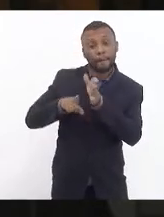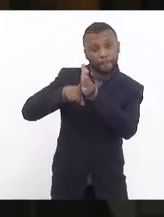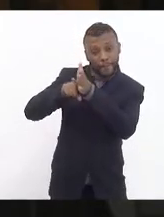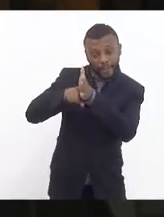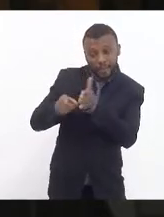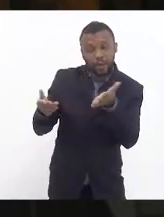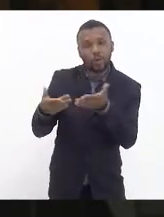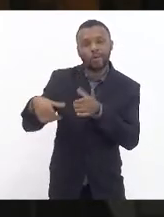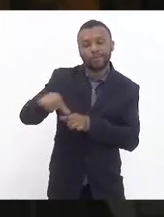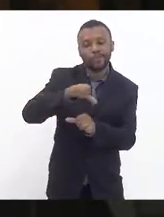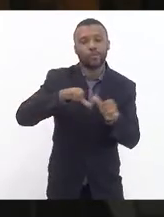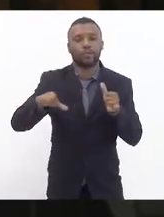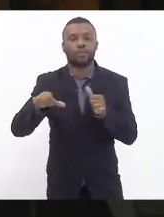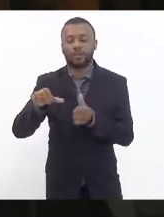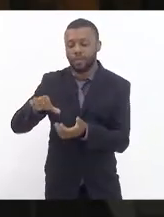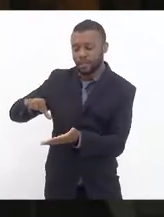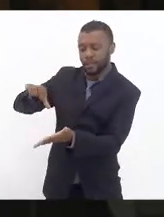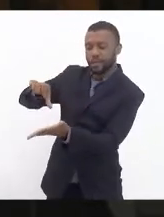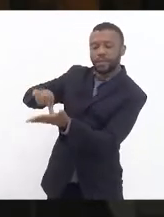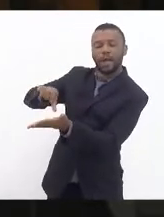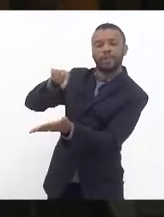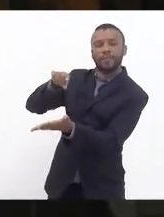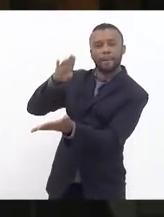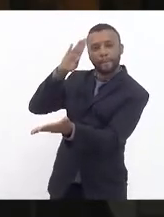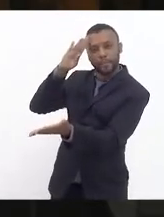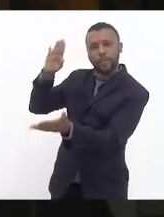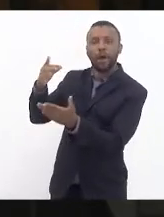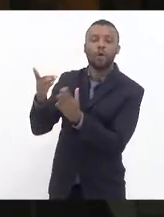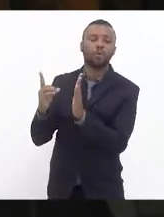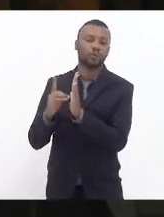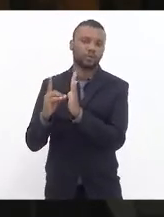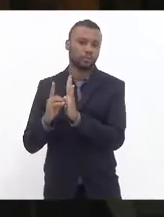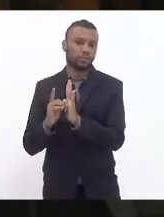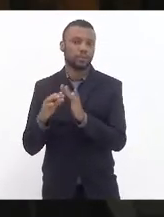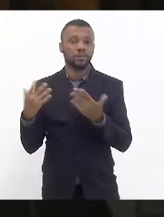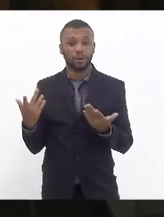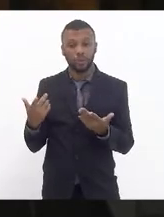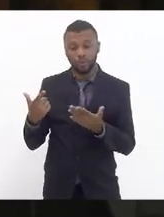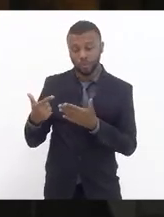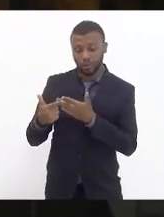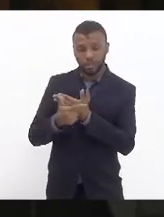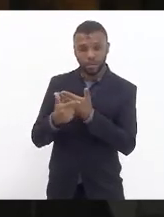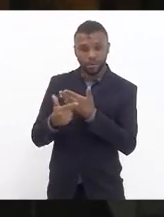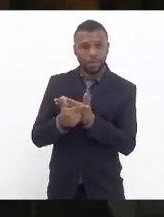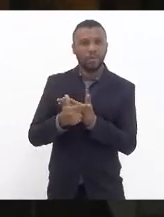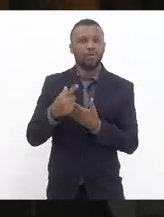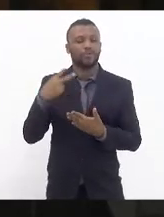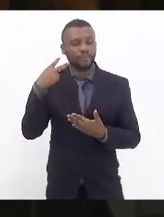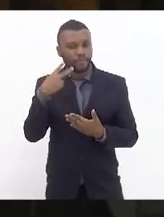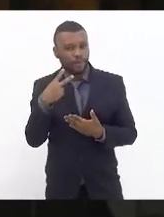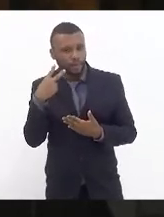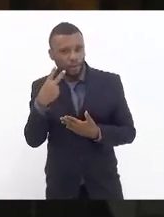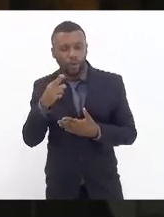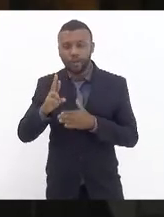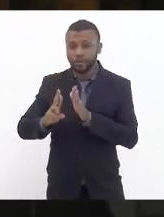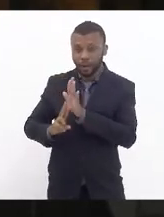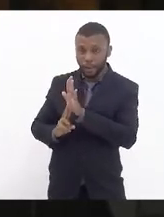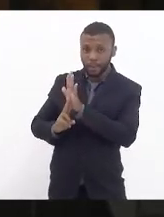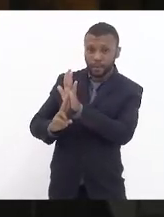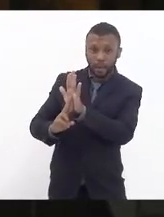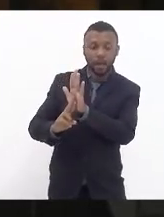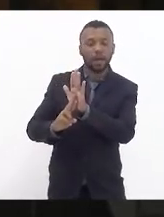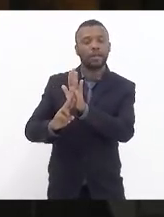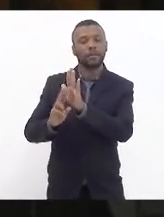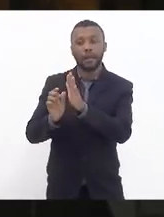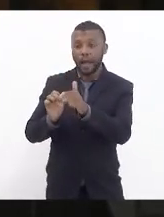realizada na sede do Detran. Sendo assim, na função de vereador e exercendo a função de representar e ser a voz da